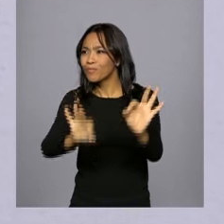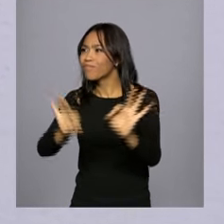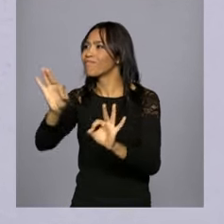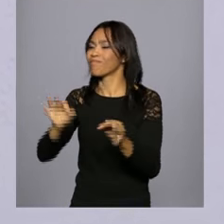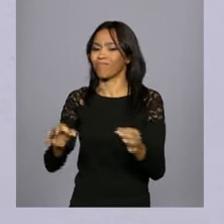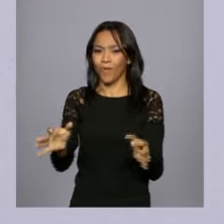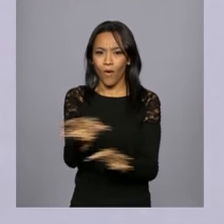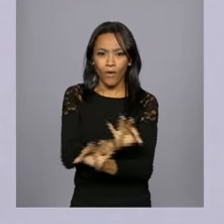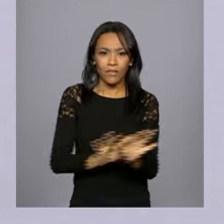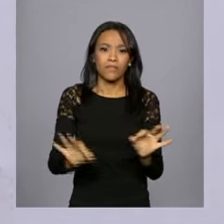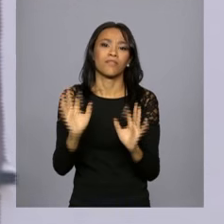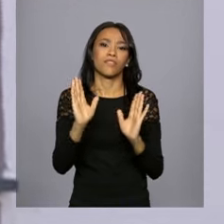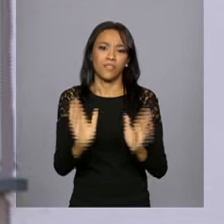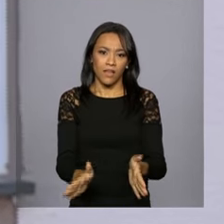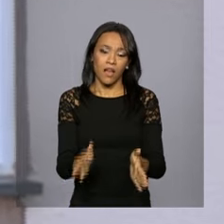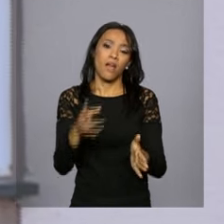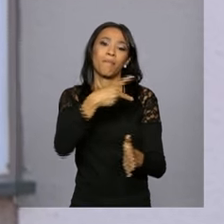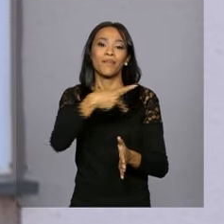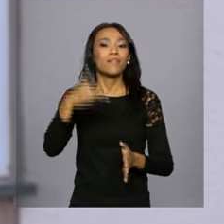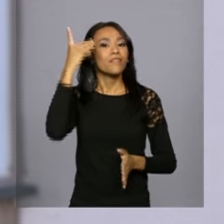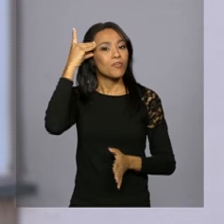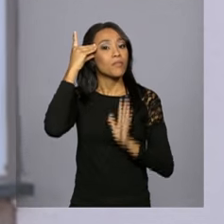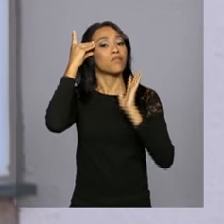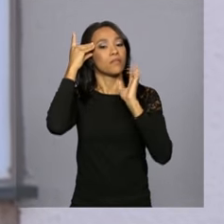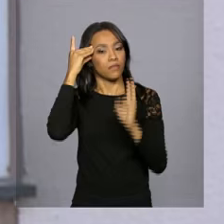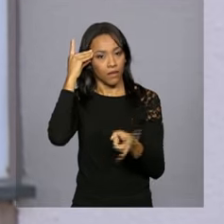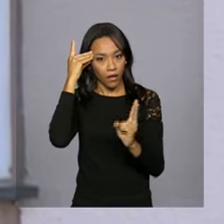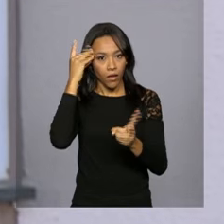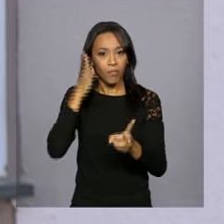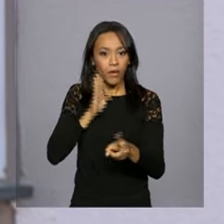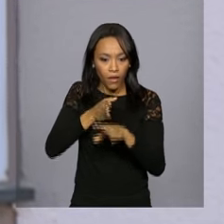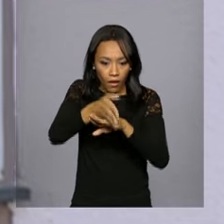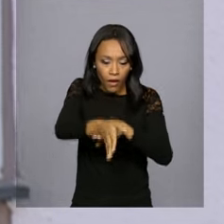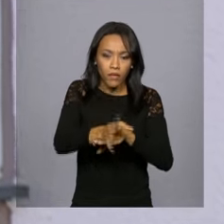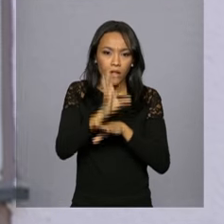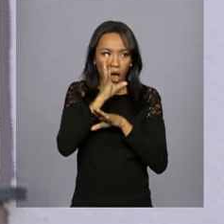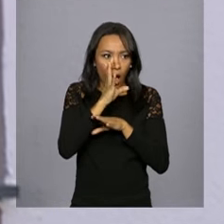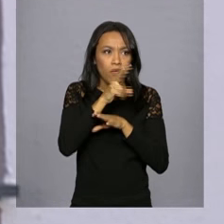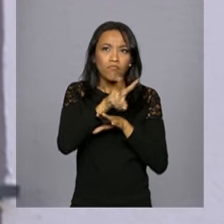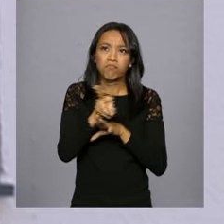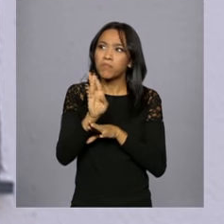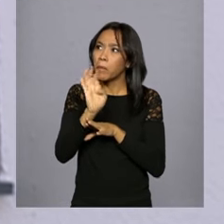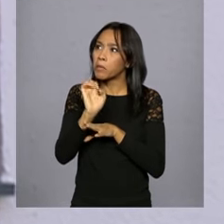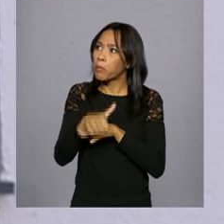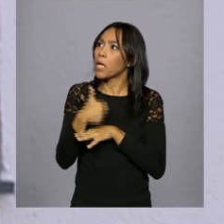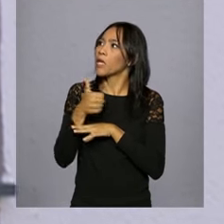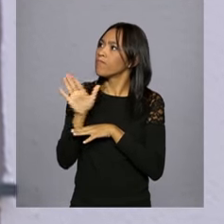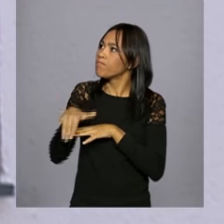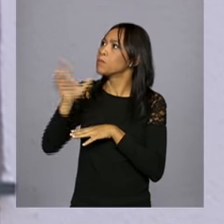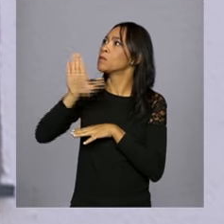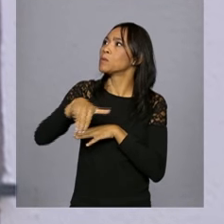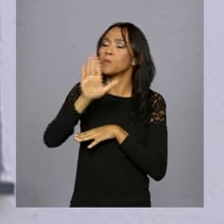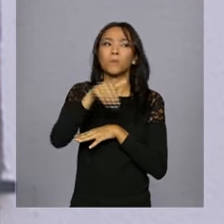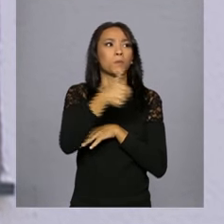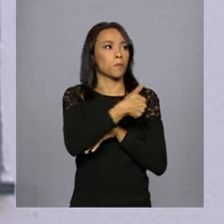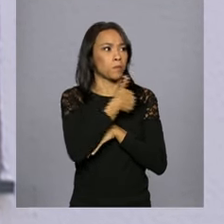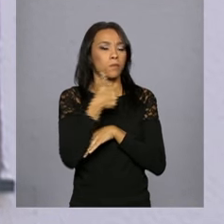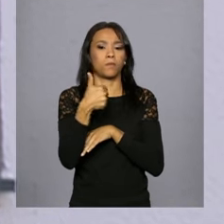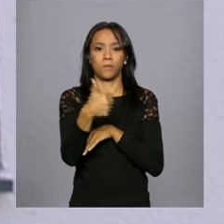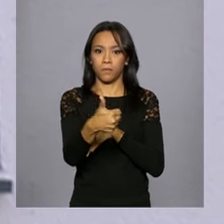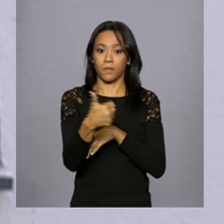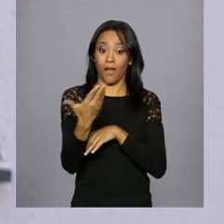A presidenta Dilma Rousseff faz sempre a vistoria dos apartamentos, confere como está o acabamento ali ao lado dos moradores,